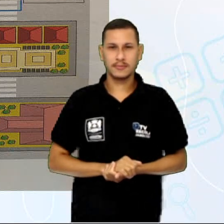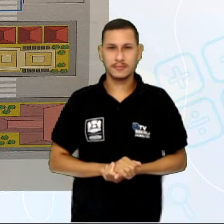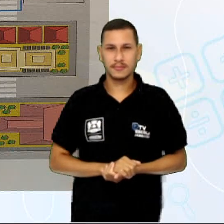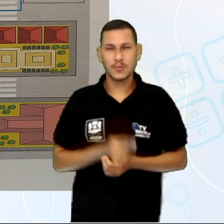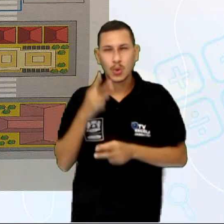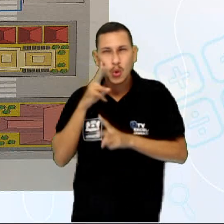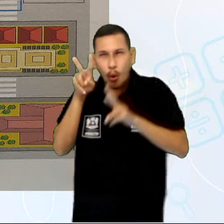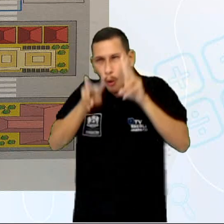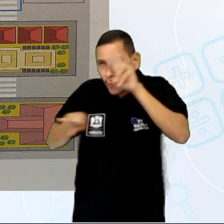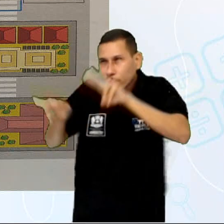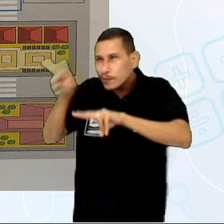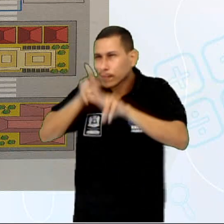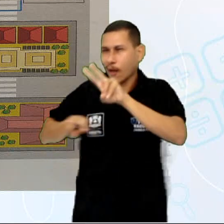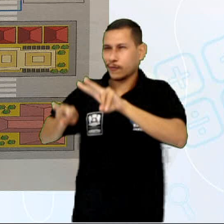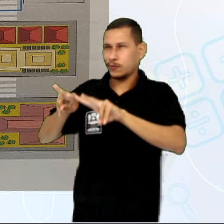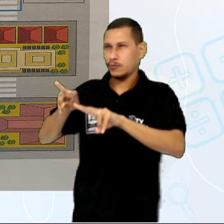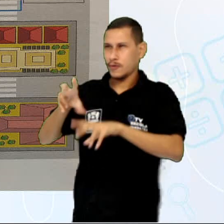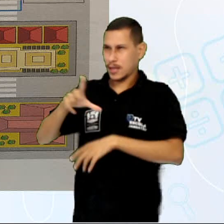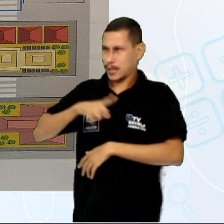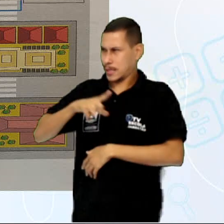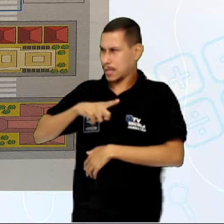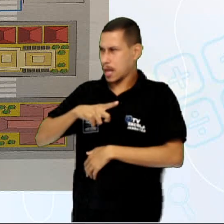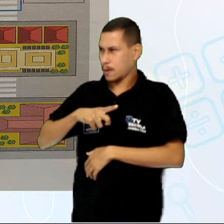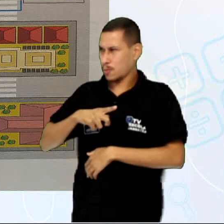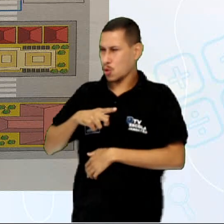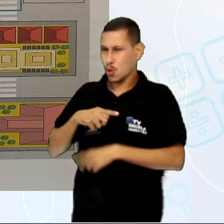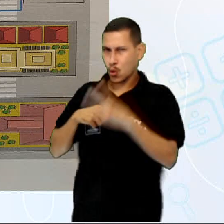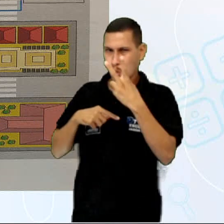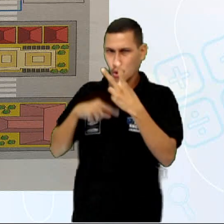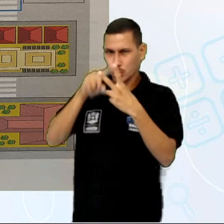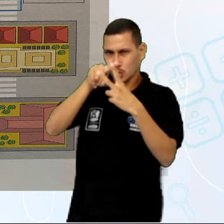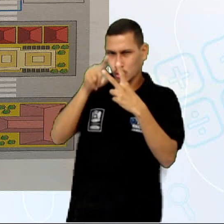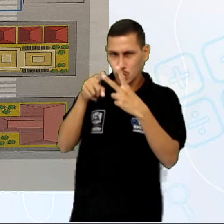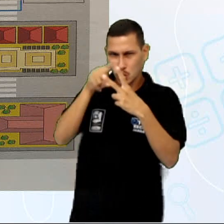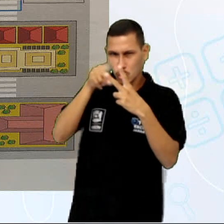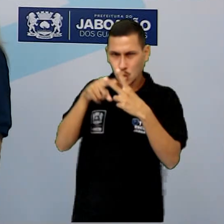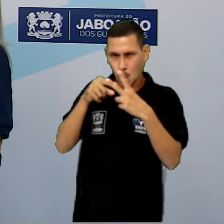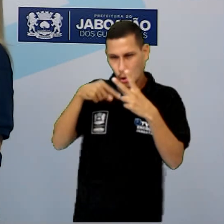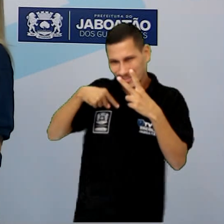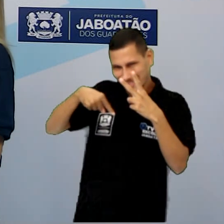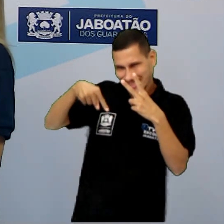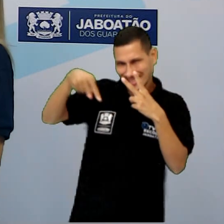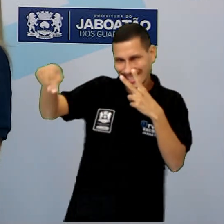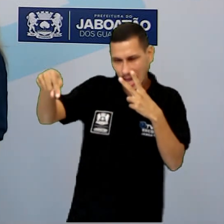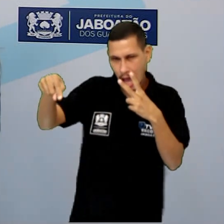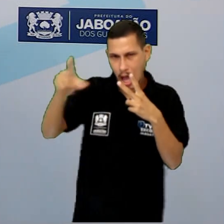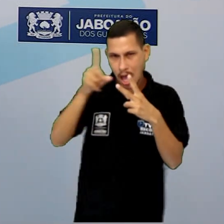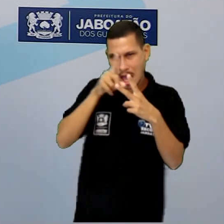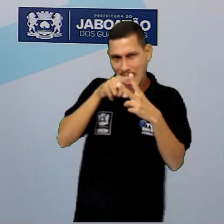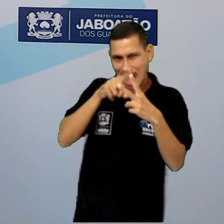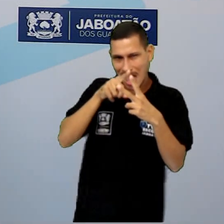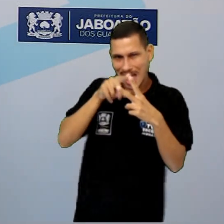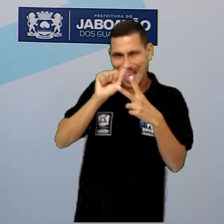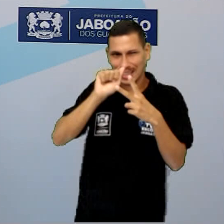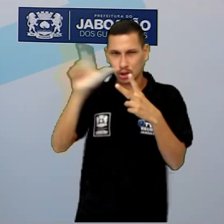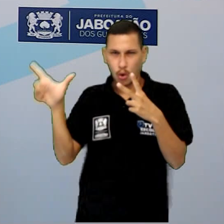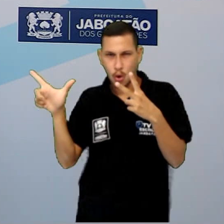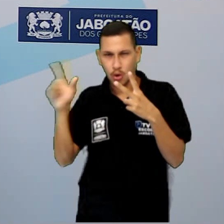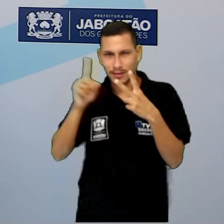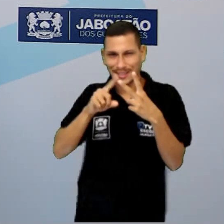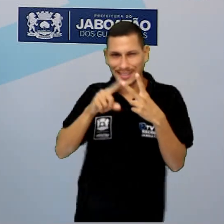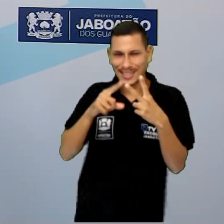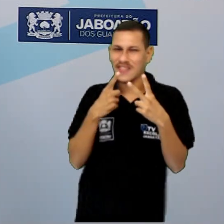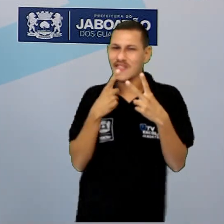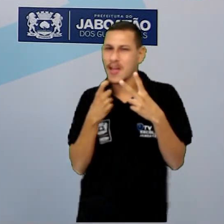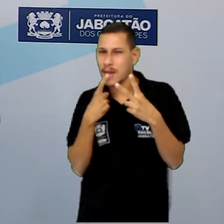Observem aí que nós temos dois traçados, um vermelho e um azul. O traçado vermelho, ele